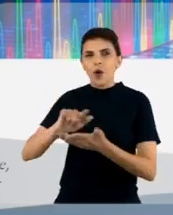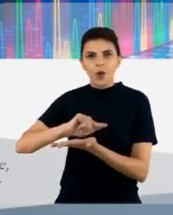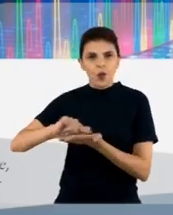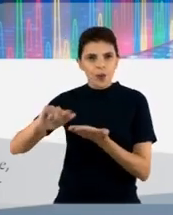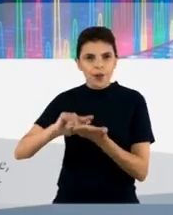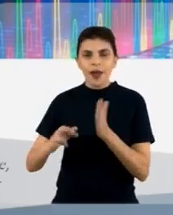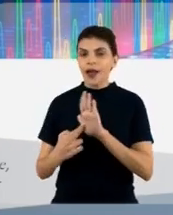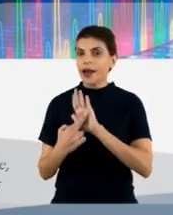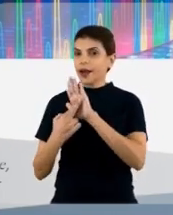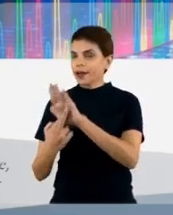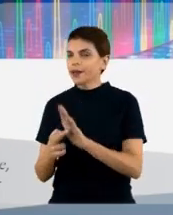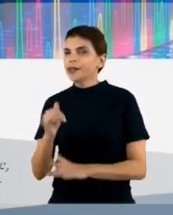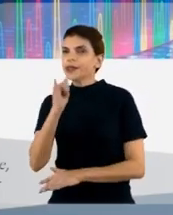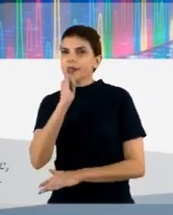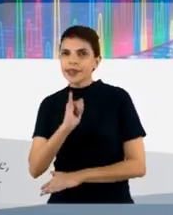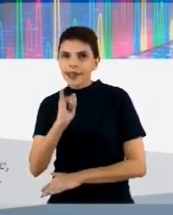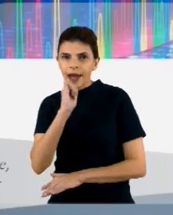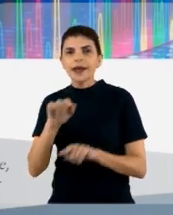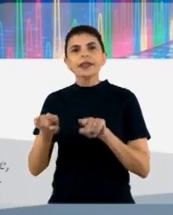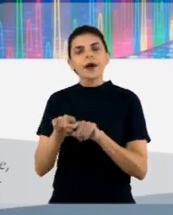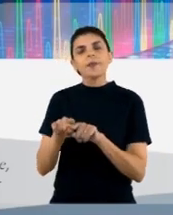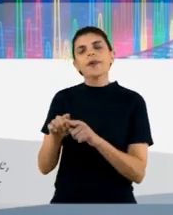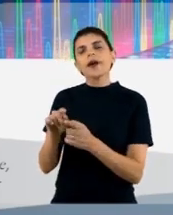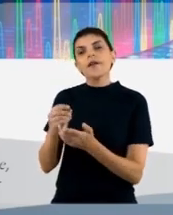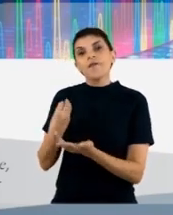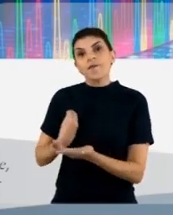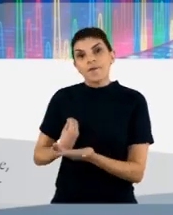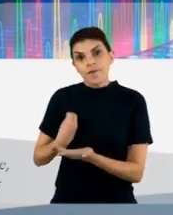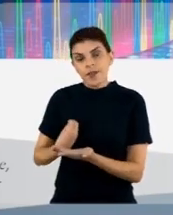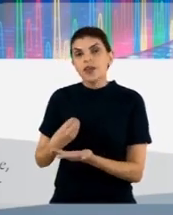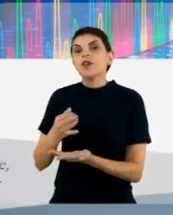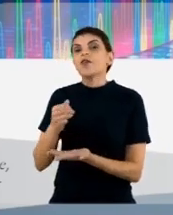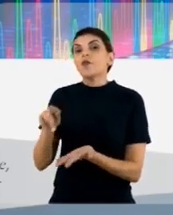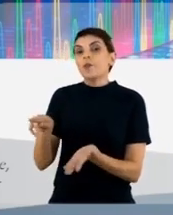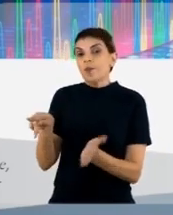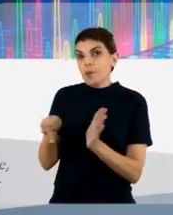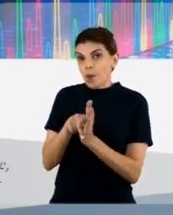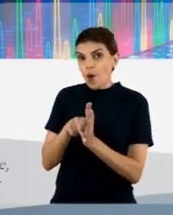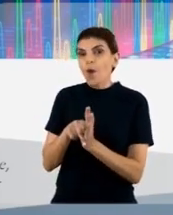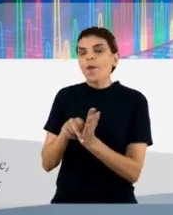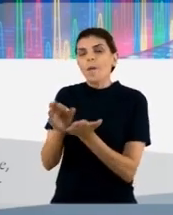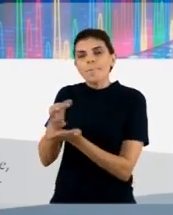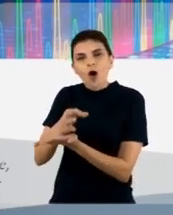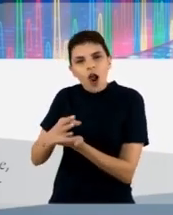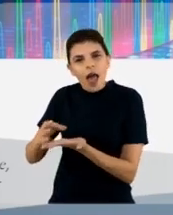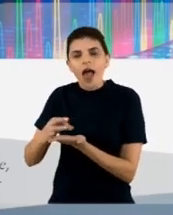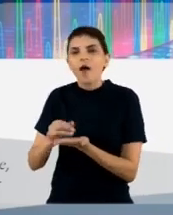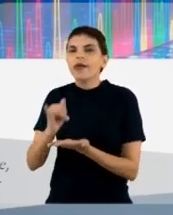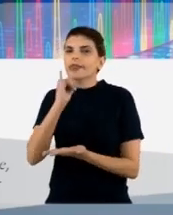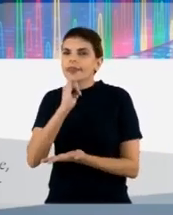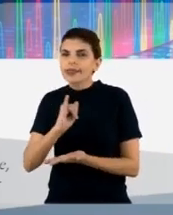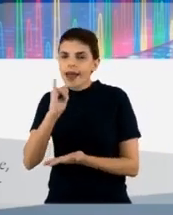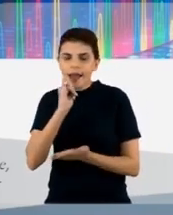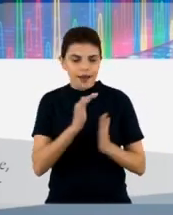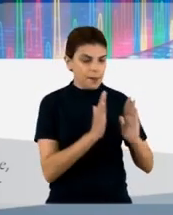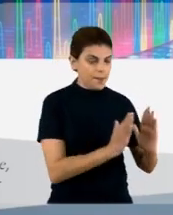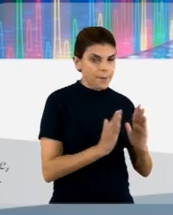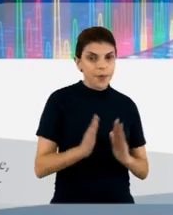representado um ensaio de neutralização e também os ensaios em vivo com essas moléculas